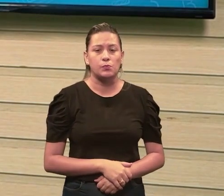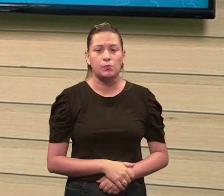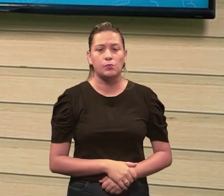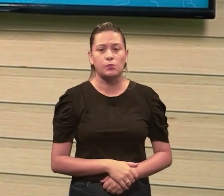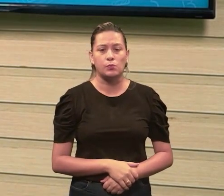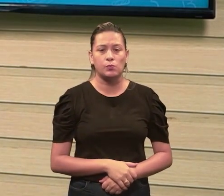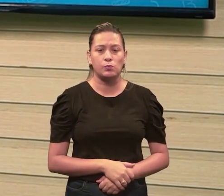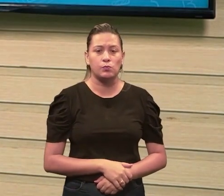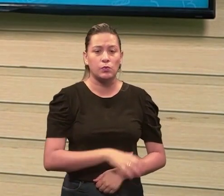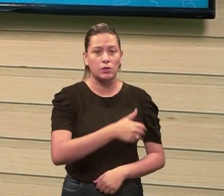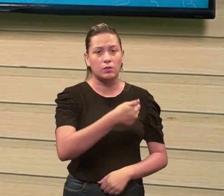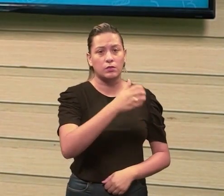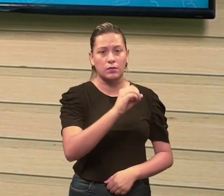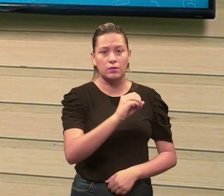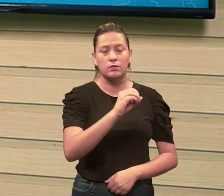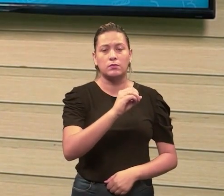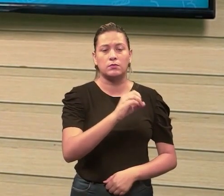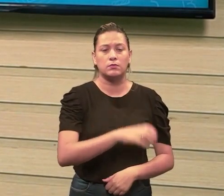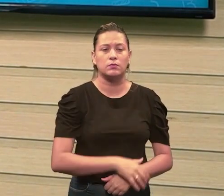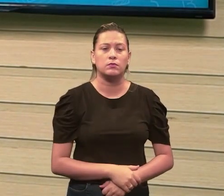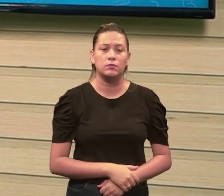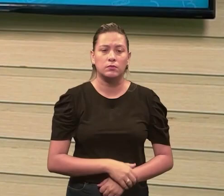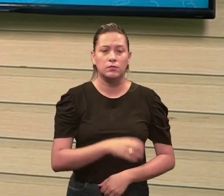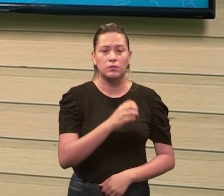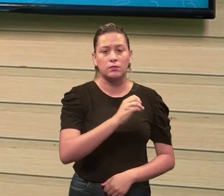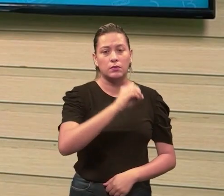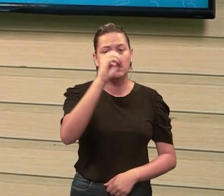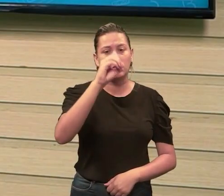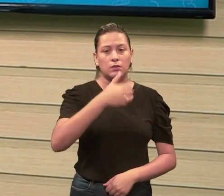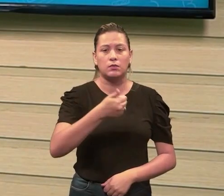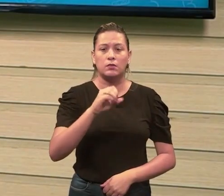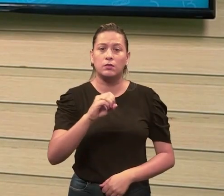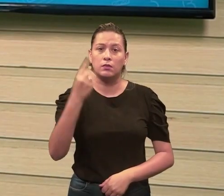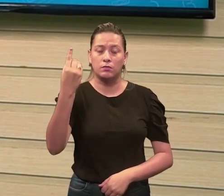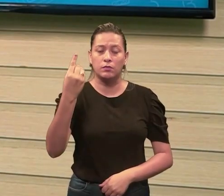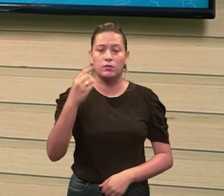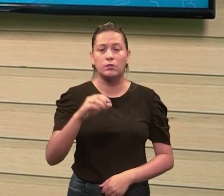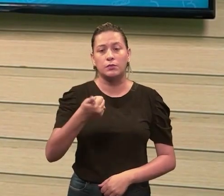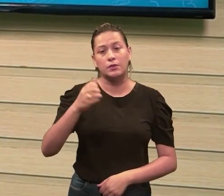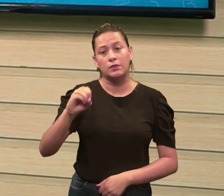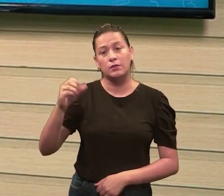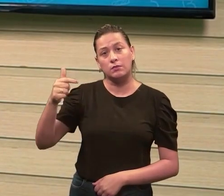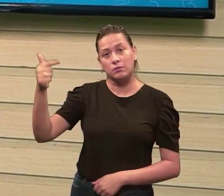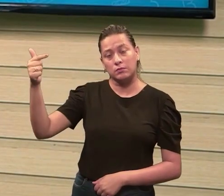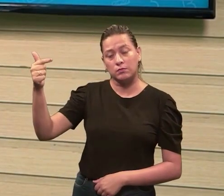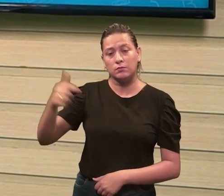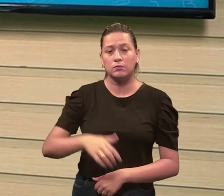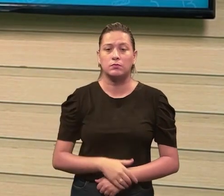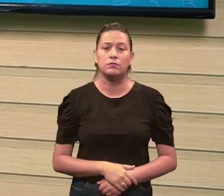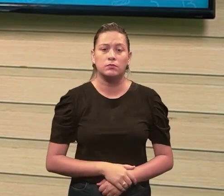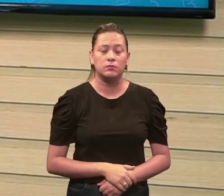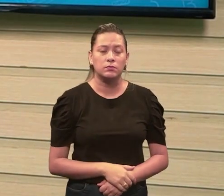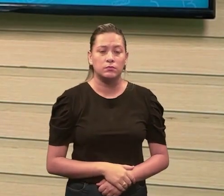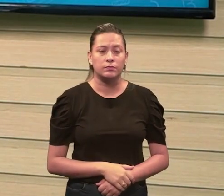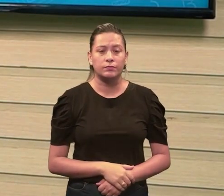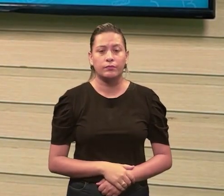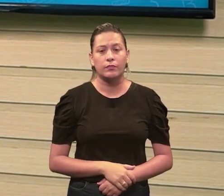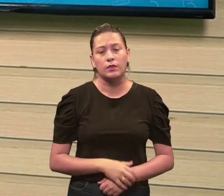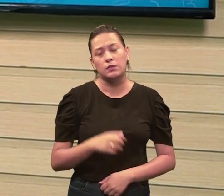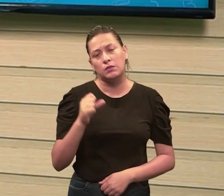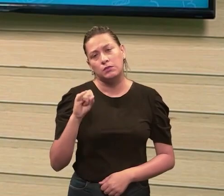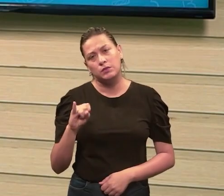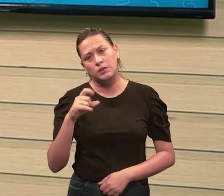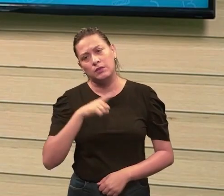colocando 10 elevado a 0, 10 elevado a 1 e 10 elevado a 2, tá? Então, se eu tiver quatro